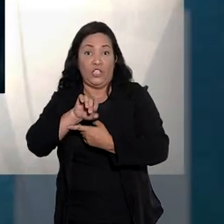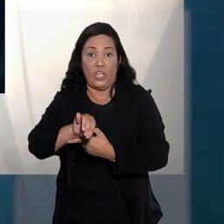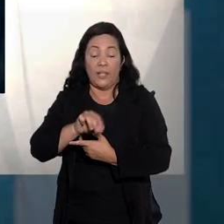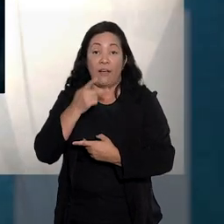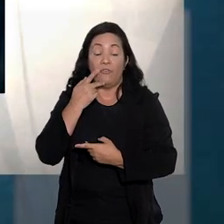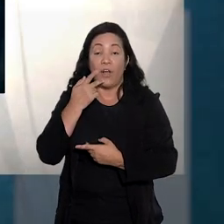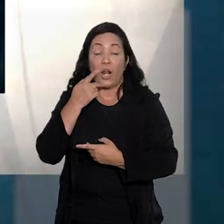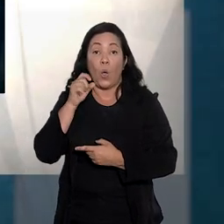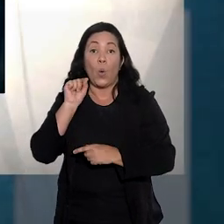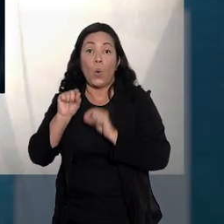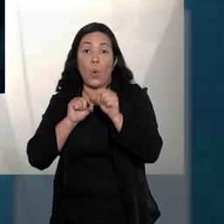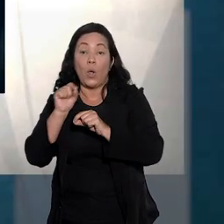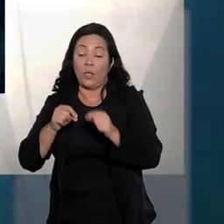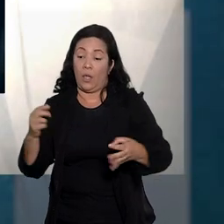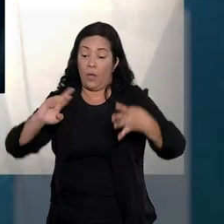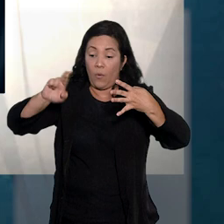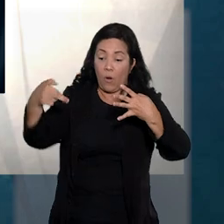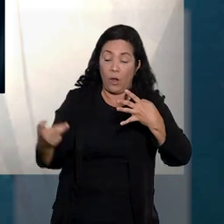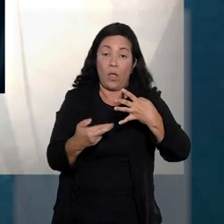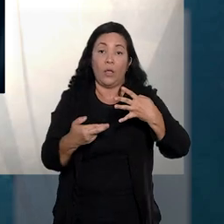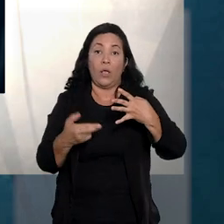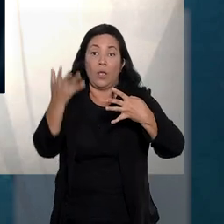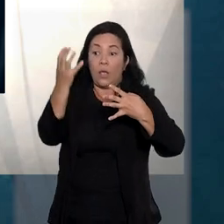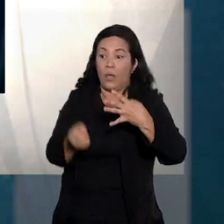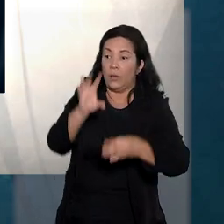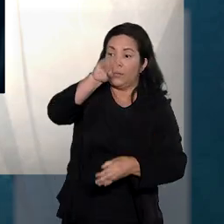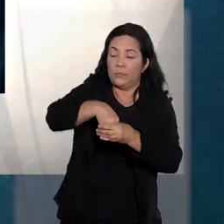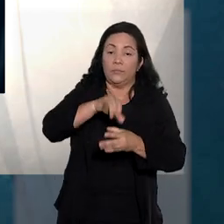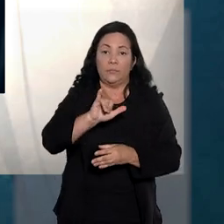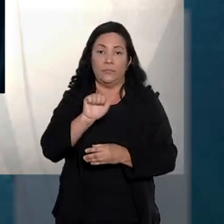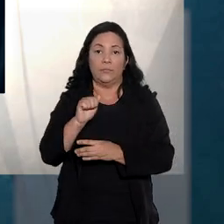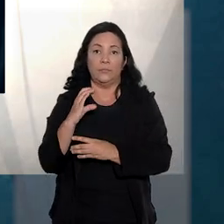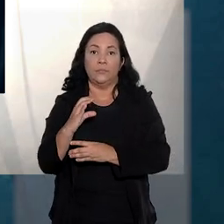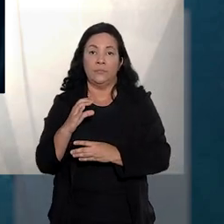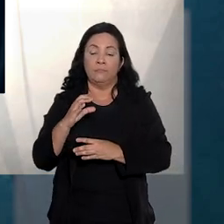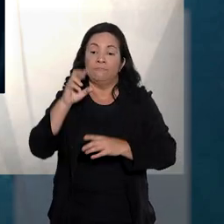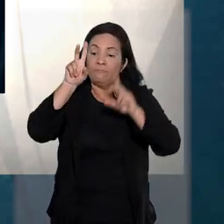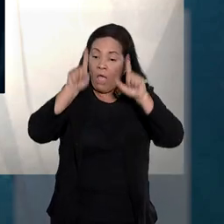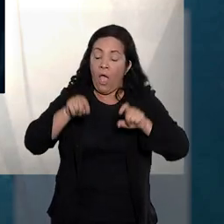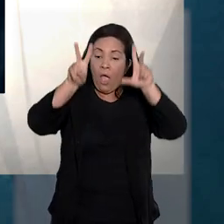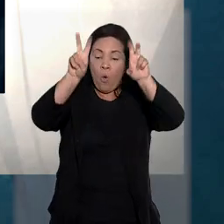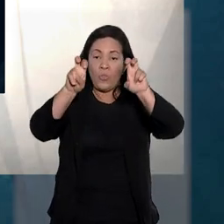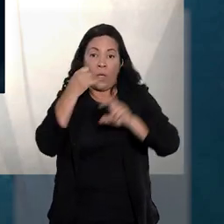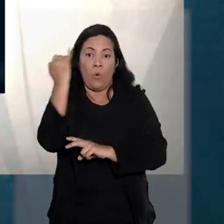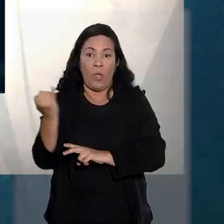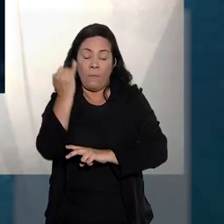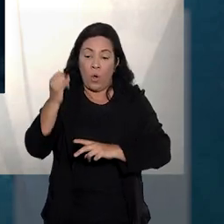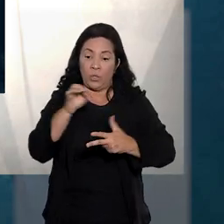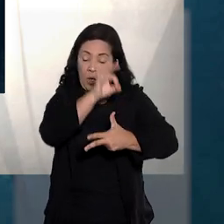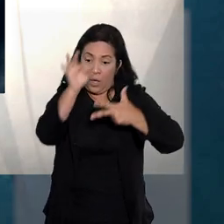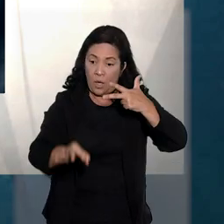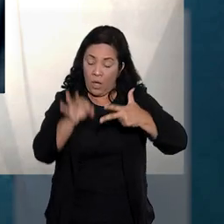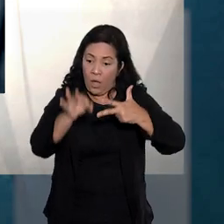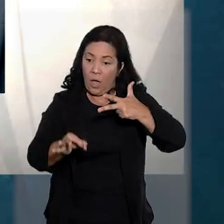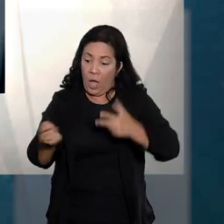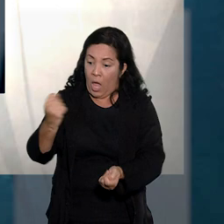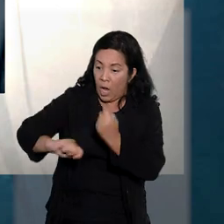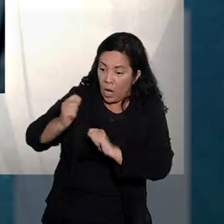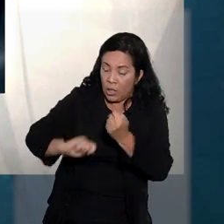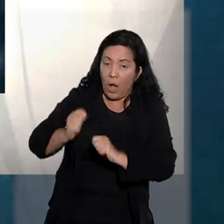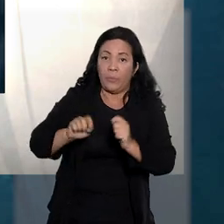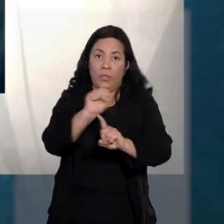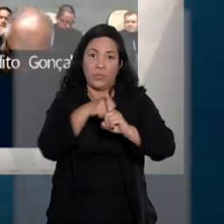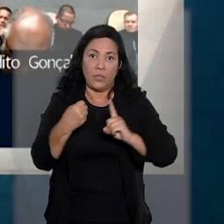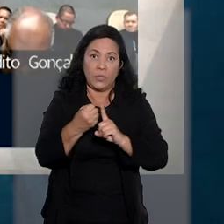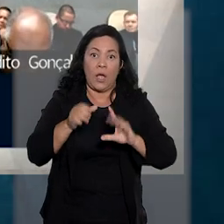Regina Helena Costa, destacou que o recurso admitido no IAC aborda questão importante em termos jurídicos, econômicos